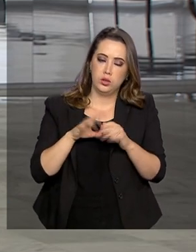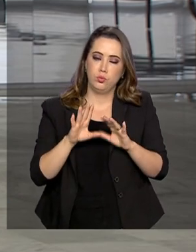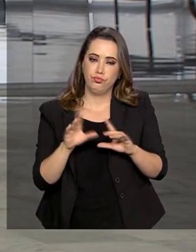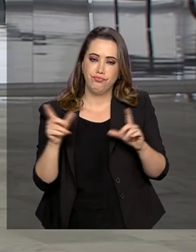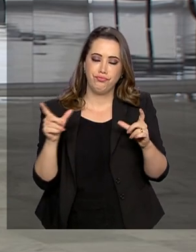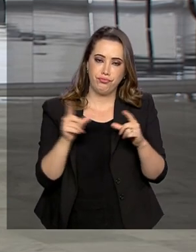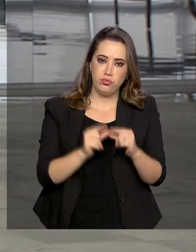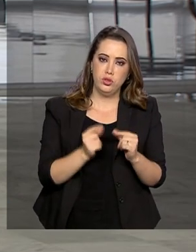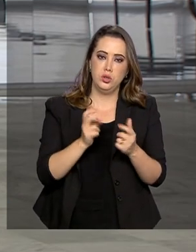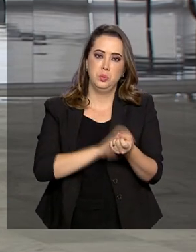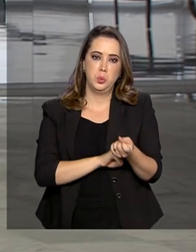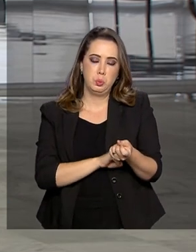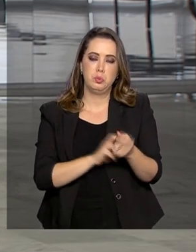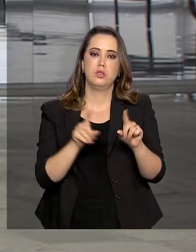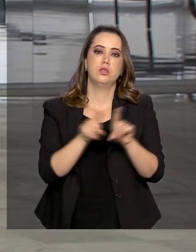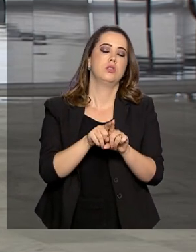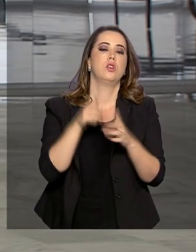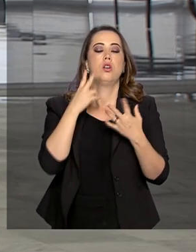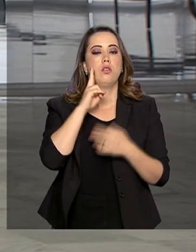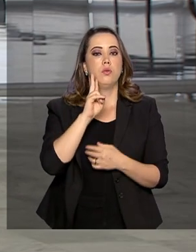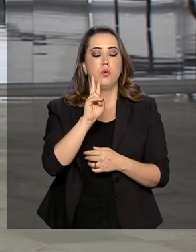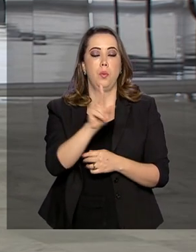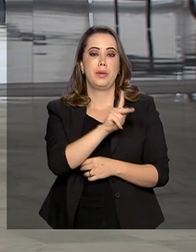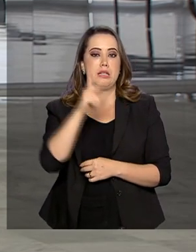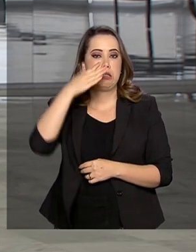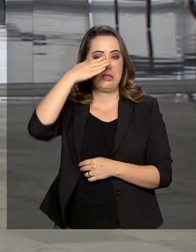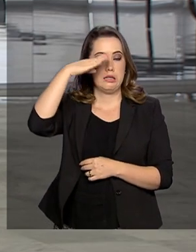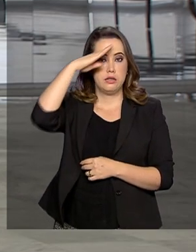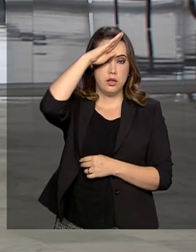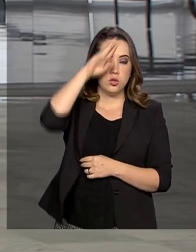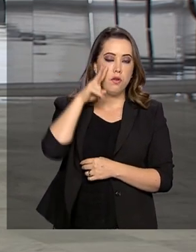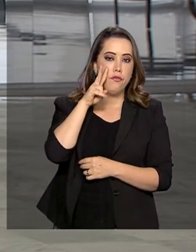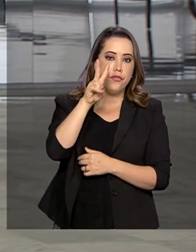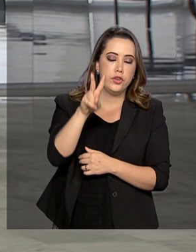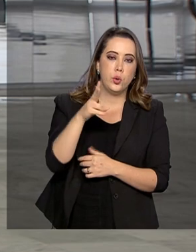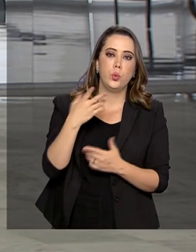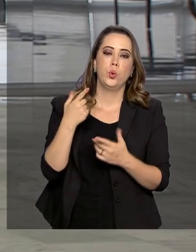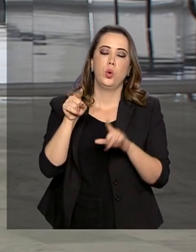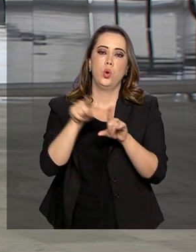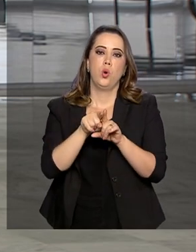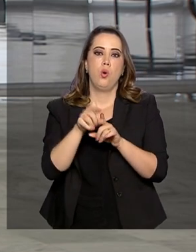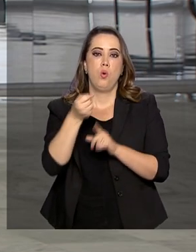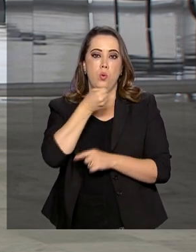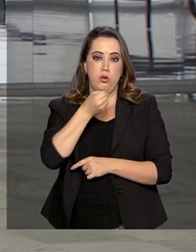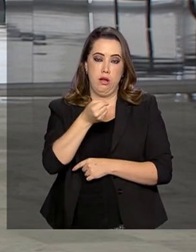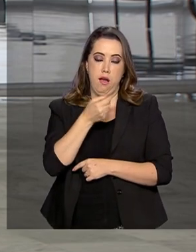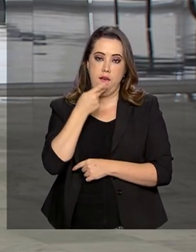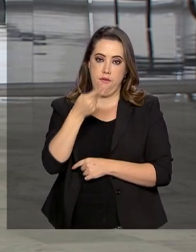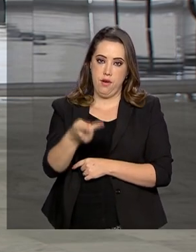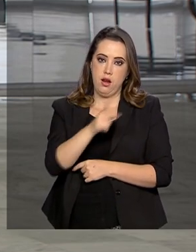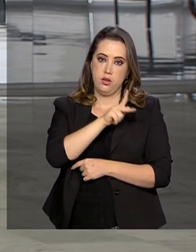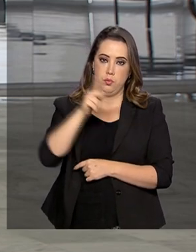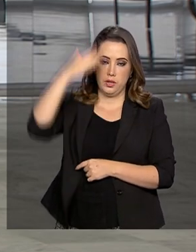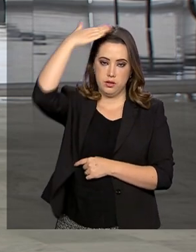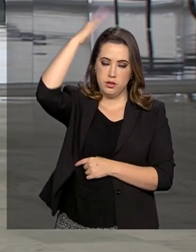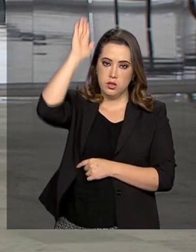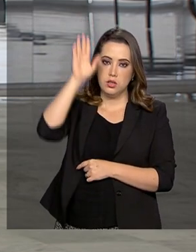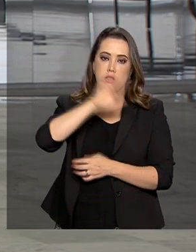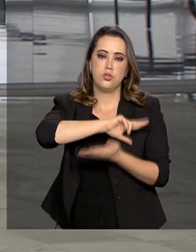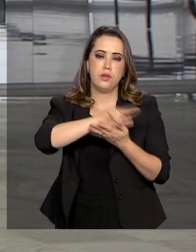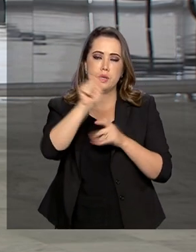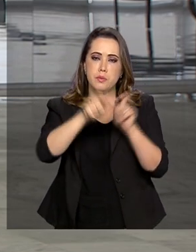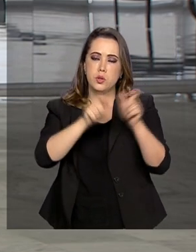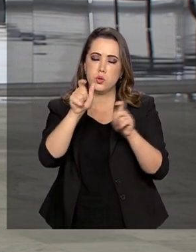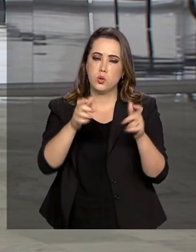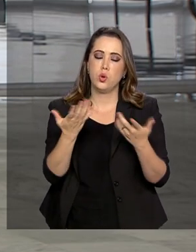pronunciamento de Trump e fez uma transmissão pelas redes sociais ao vivo. Ele comentou que muita gente acha que o Brasil deve se omitir em relação a